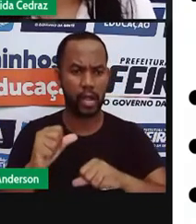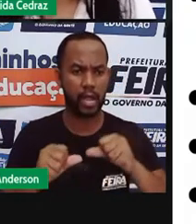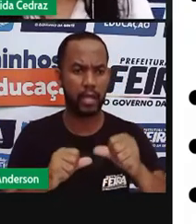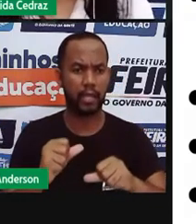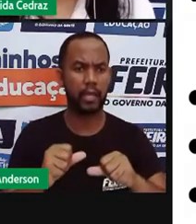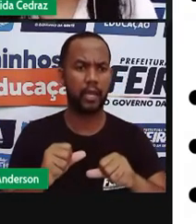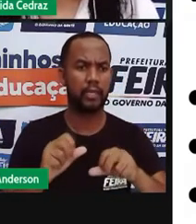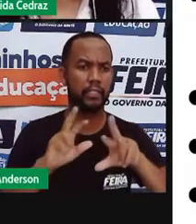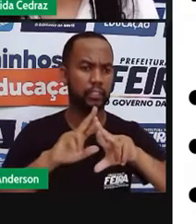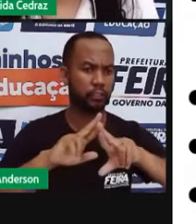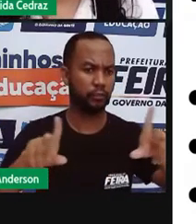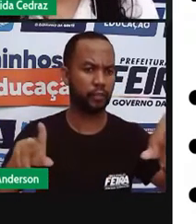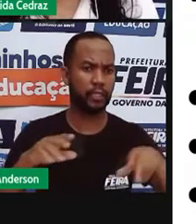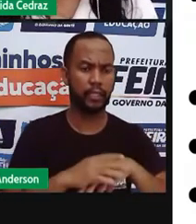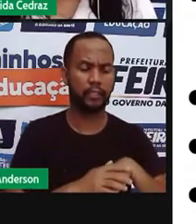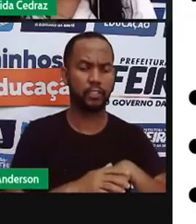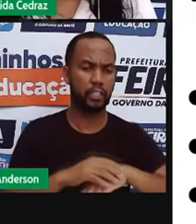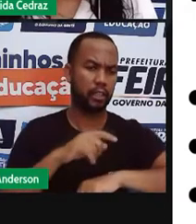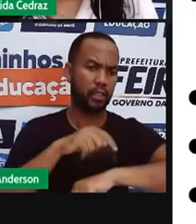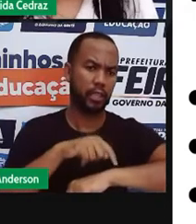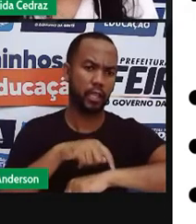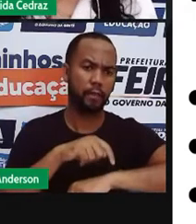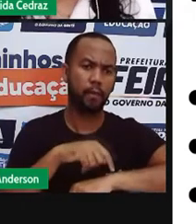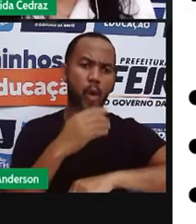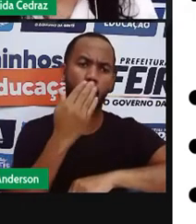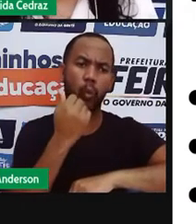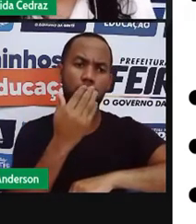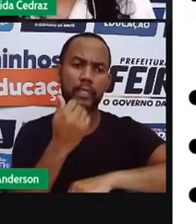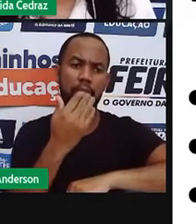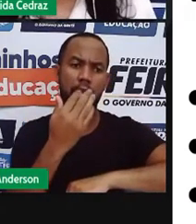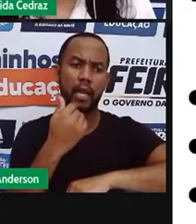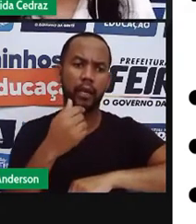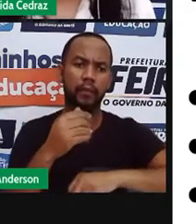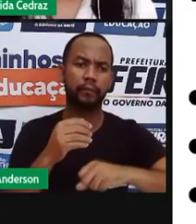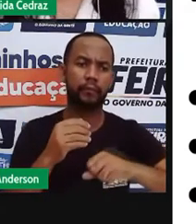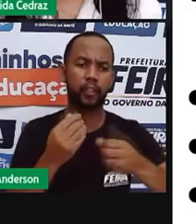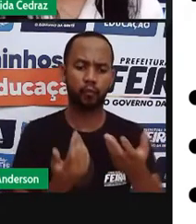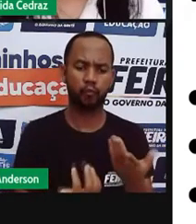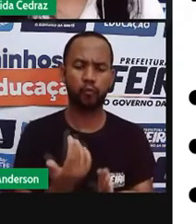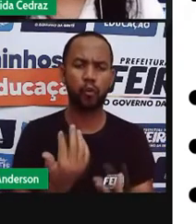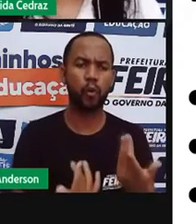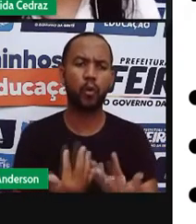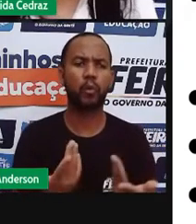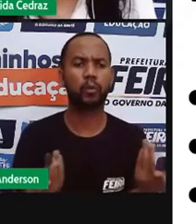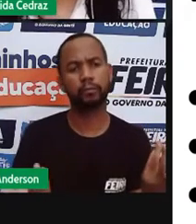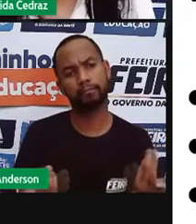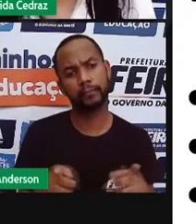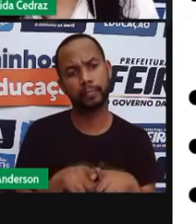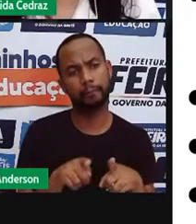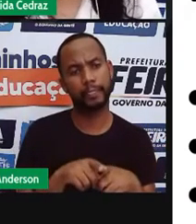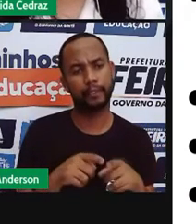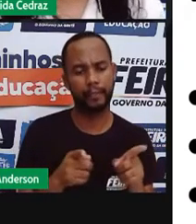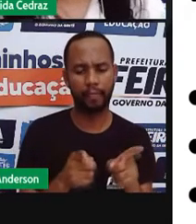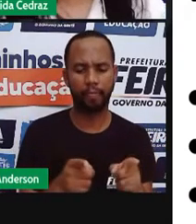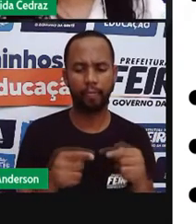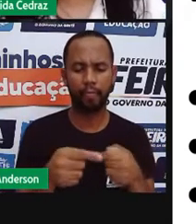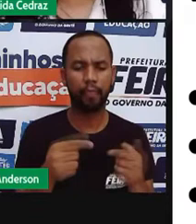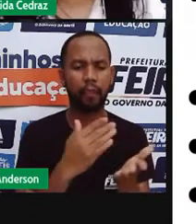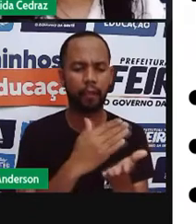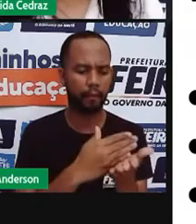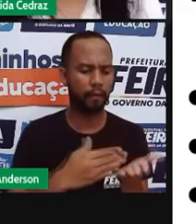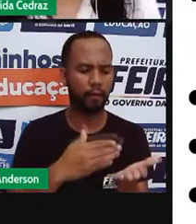obrigatório. O tempo de cozimento, tem gente que coloca as porções, quantas